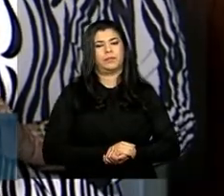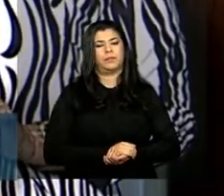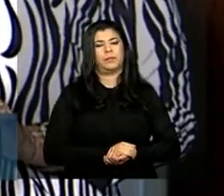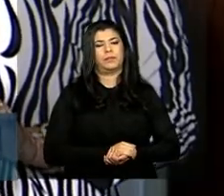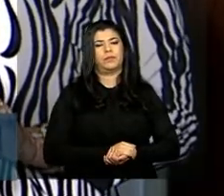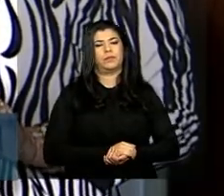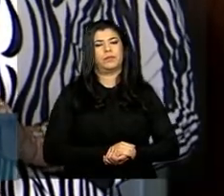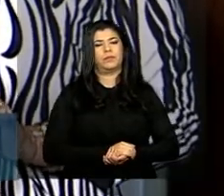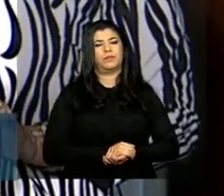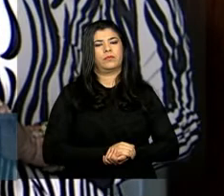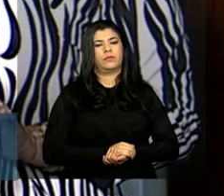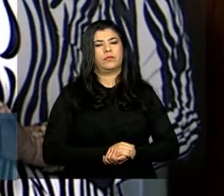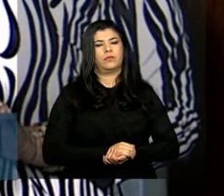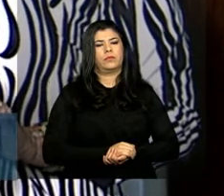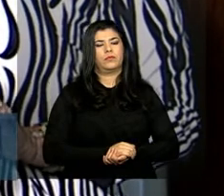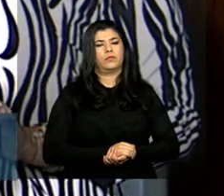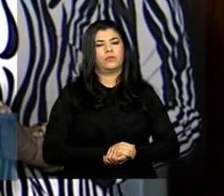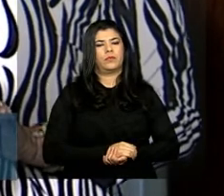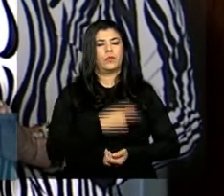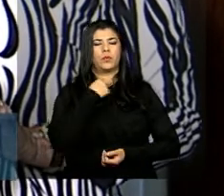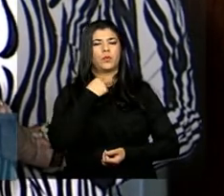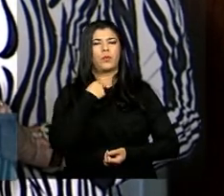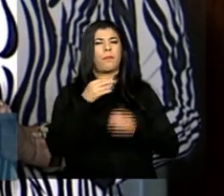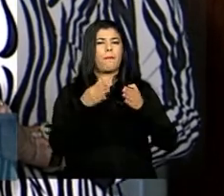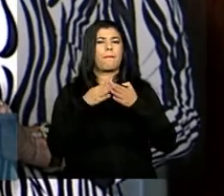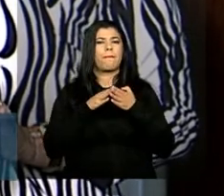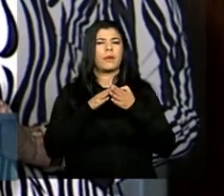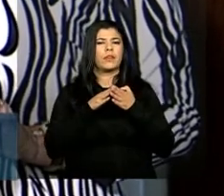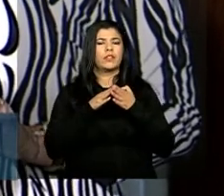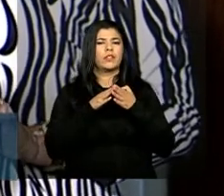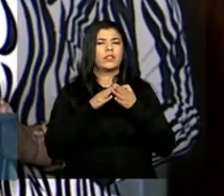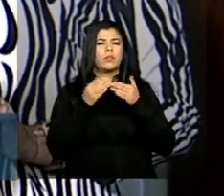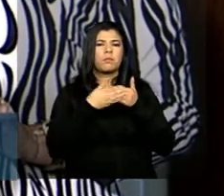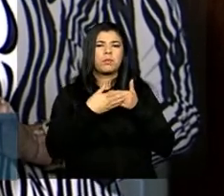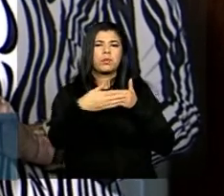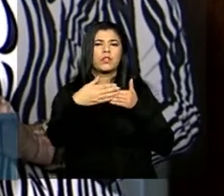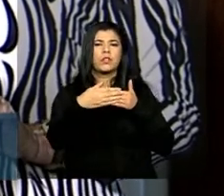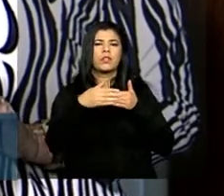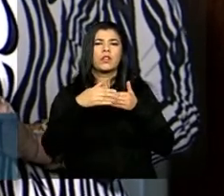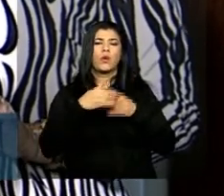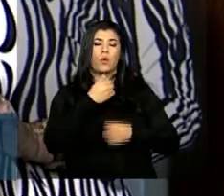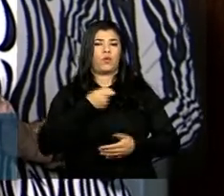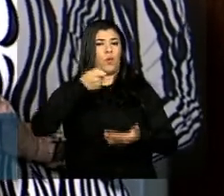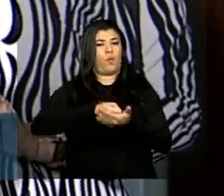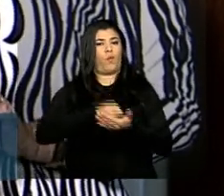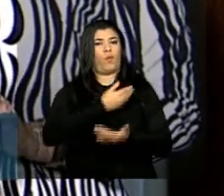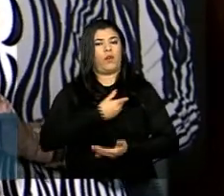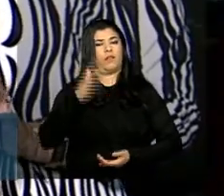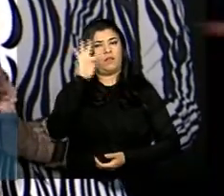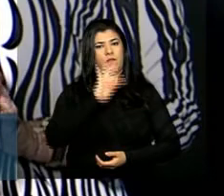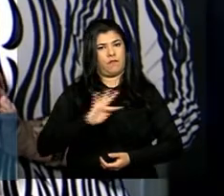querido não é que não se trata de pedir prorrogação nós vamos avaliar o status a obrigação do governo federal